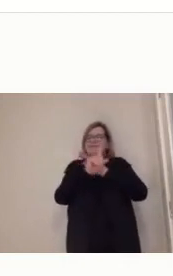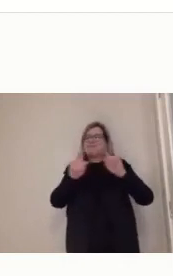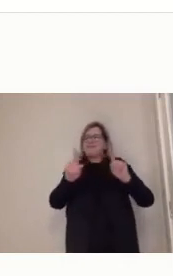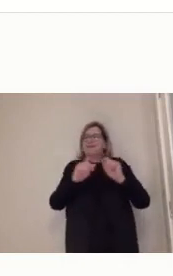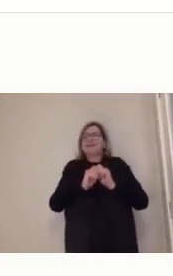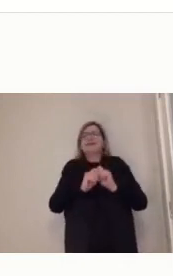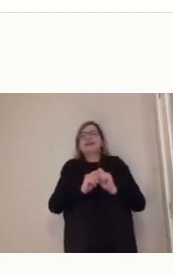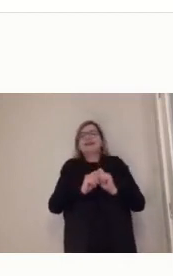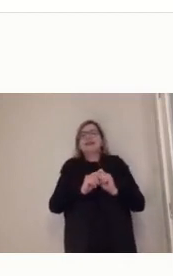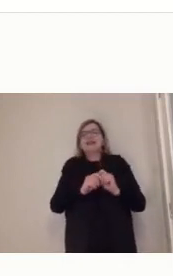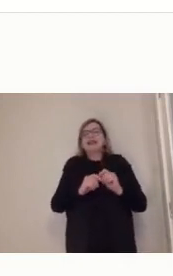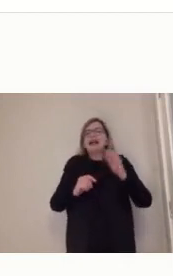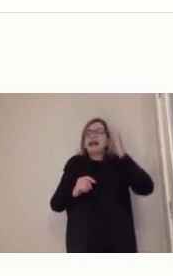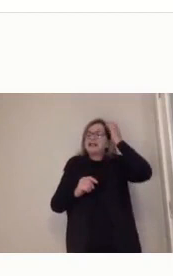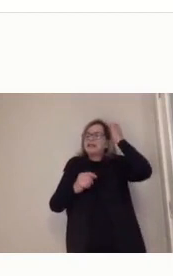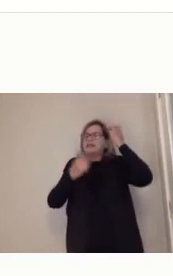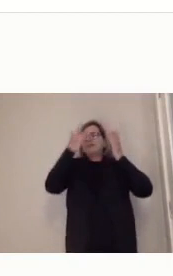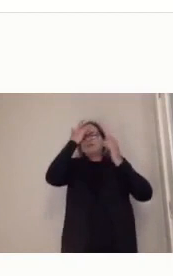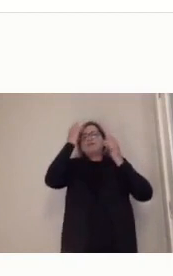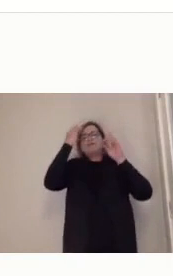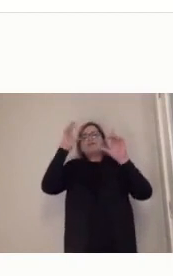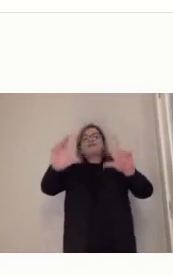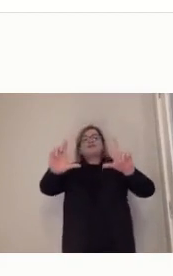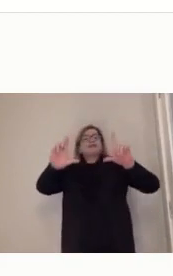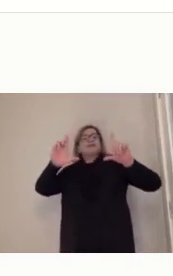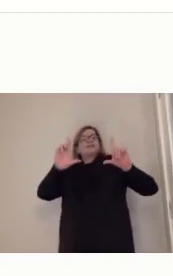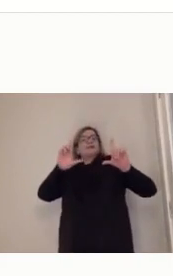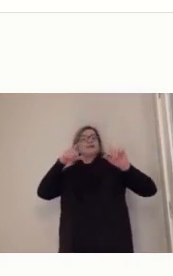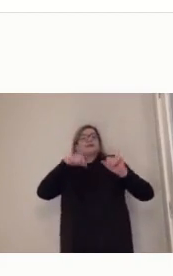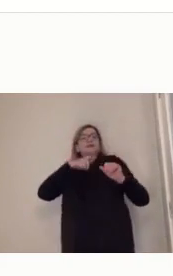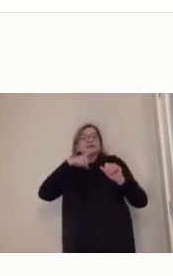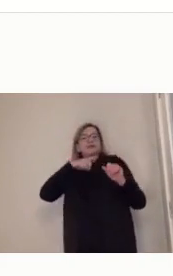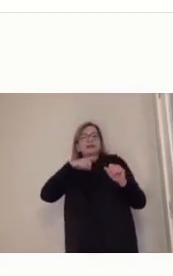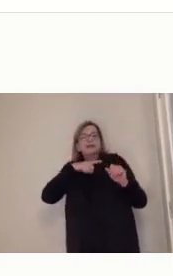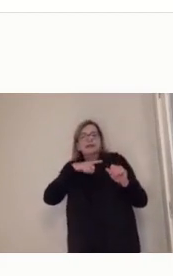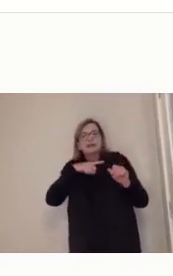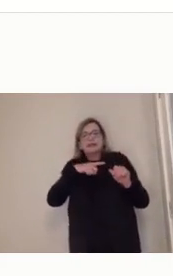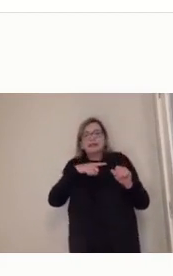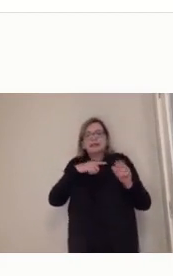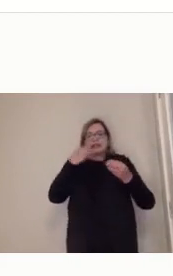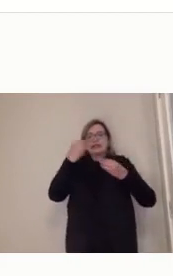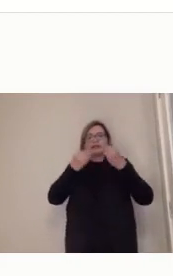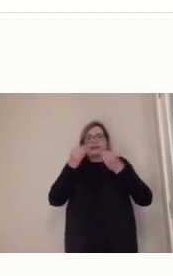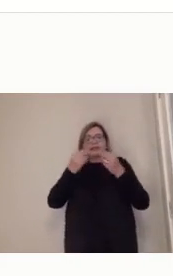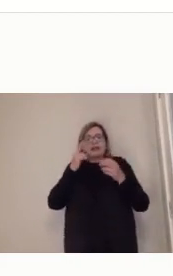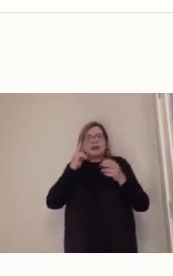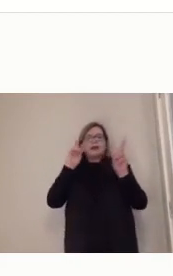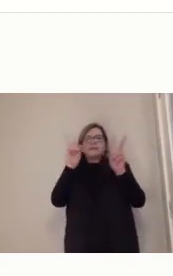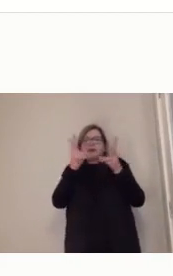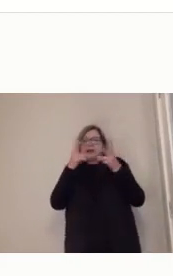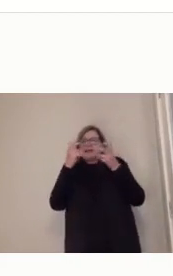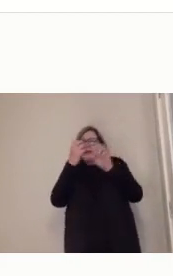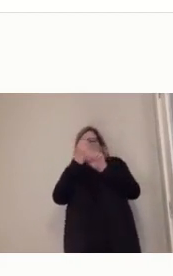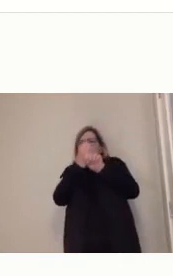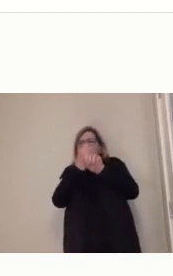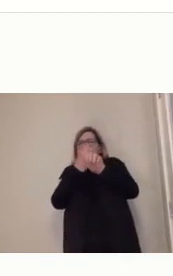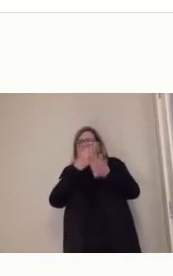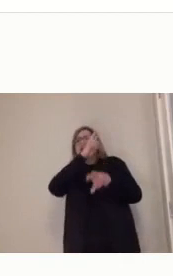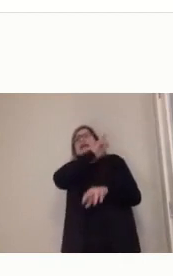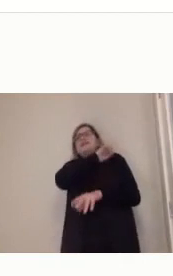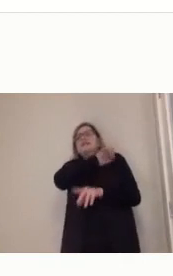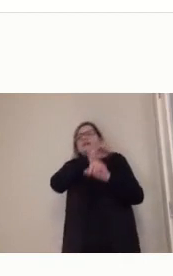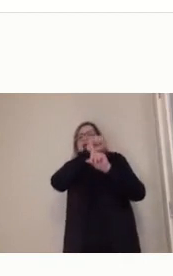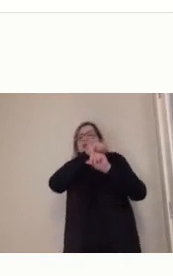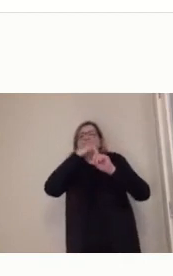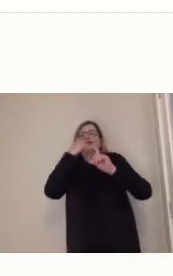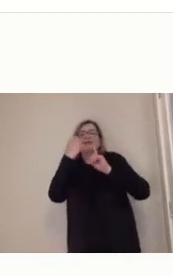social maior. Porque ela produz conhecimento e ela difunde conhecimento. Vocês vão produzir muito conhecimento,